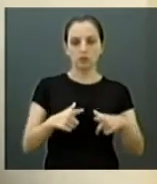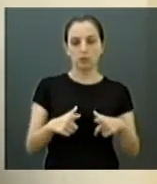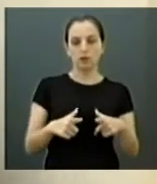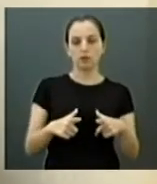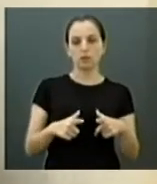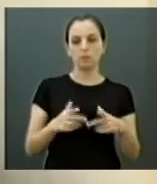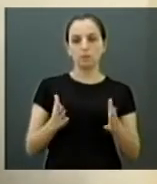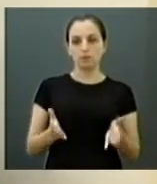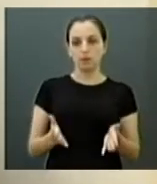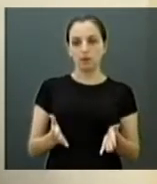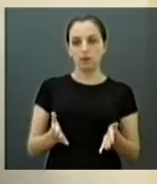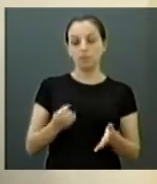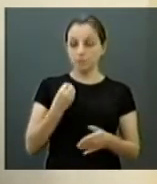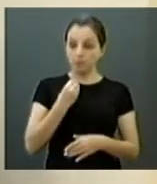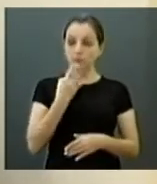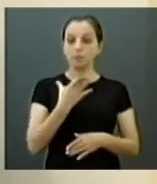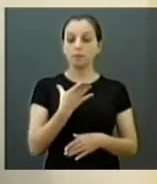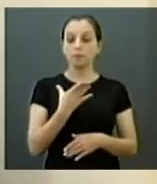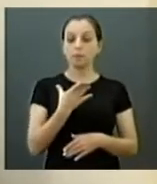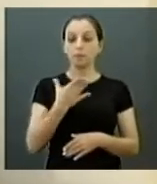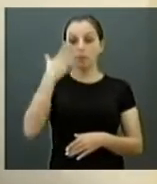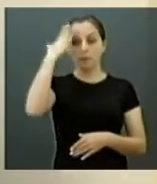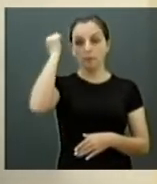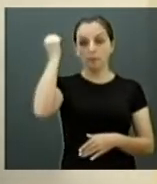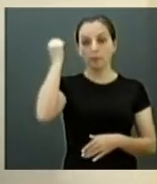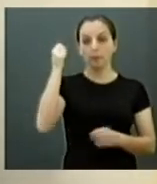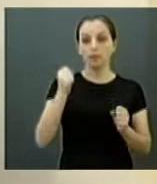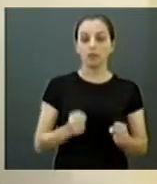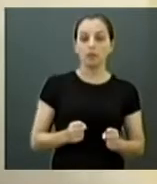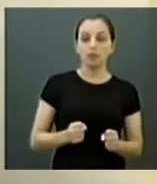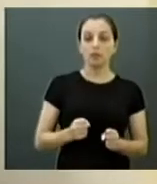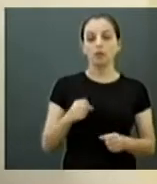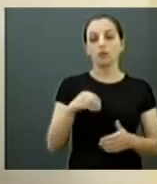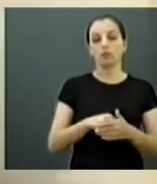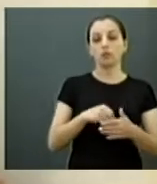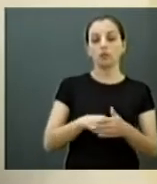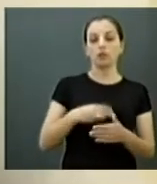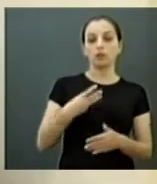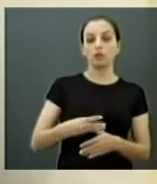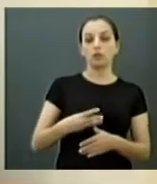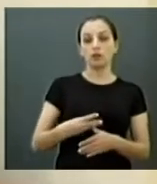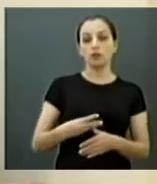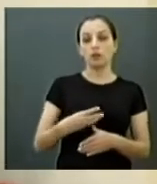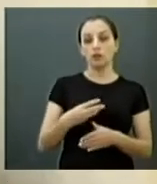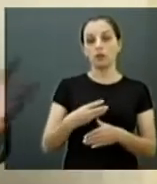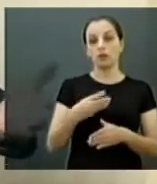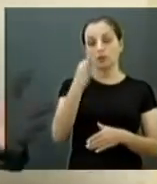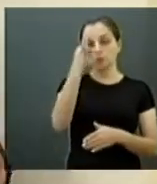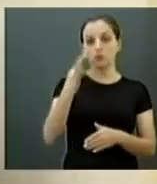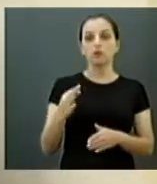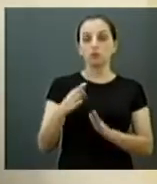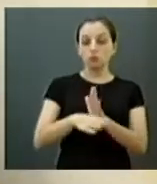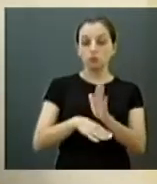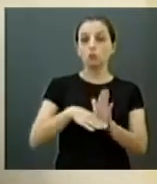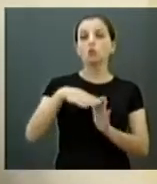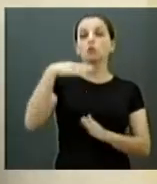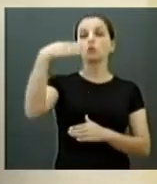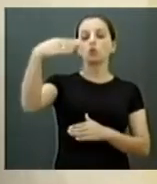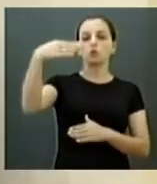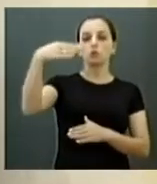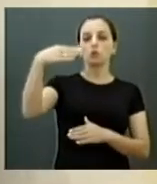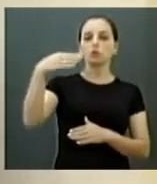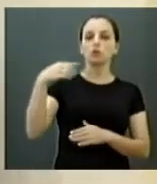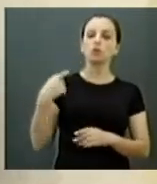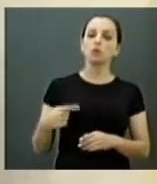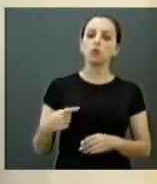um minuto. Mas é muito bom saber que a gente pode hoje votar três por cento acima. Vocês valem mais? Lógico que vale. Por isso que